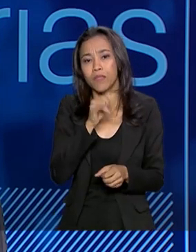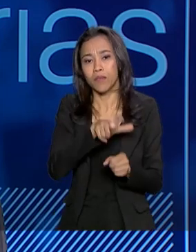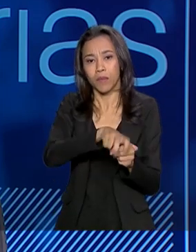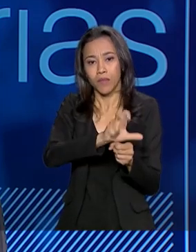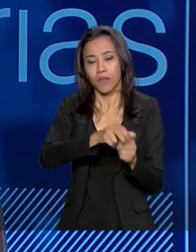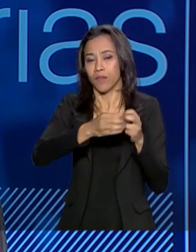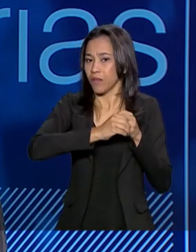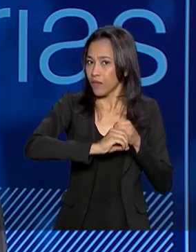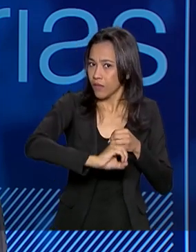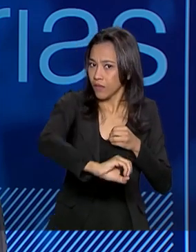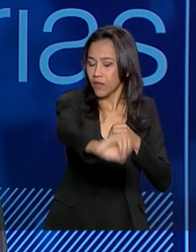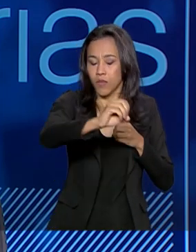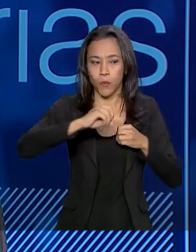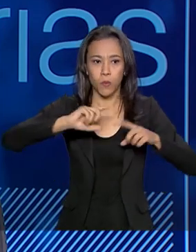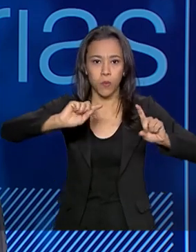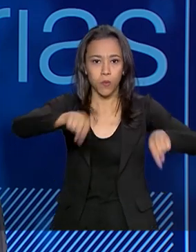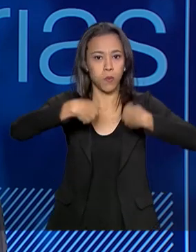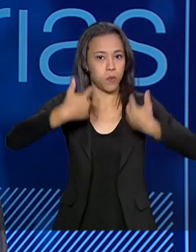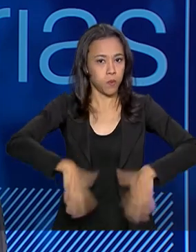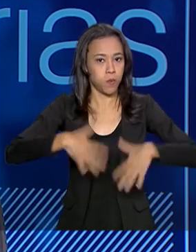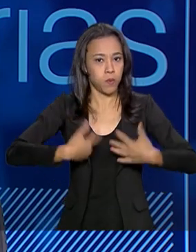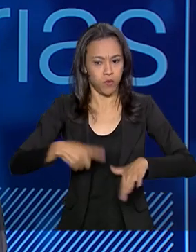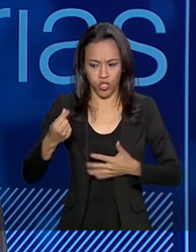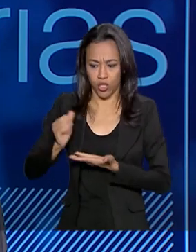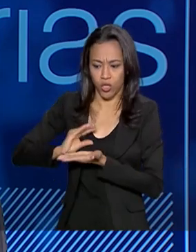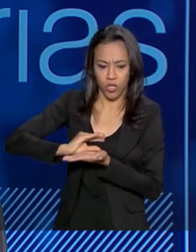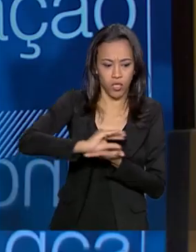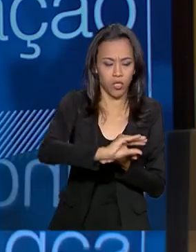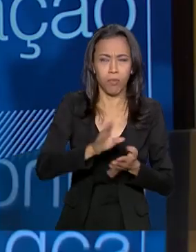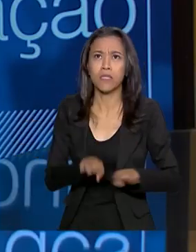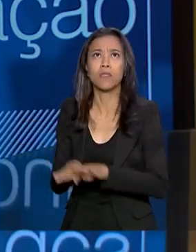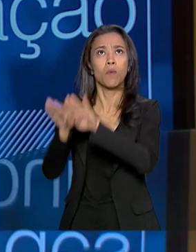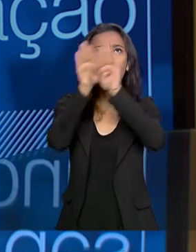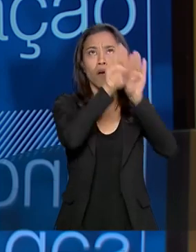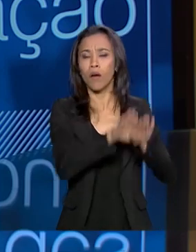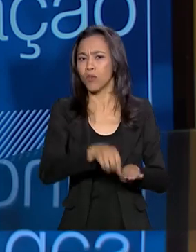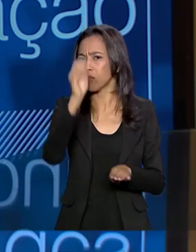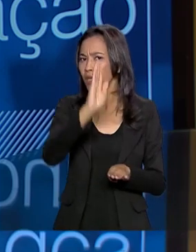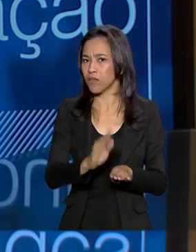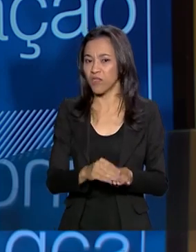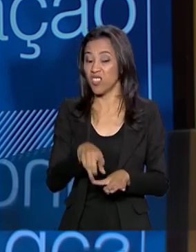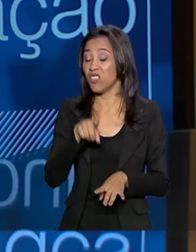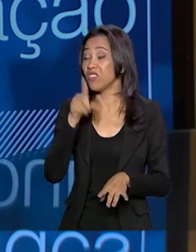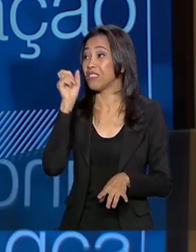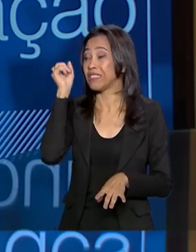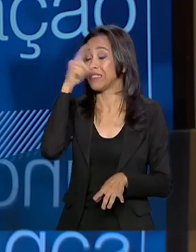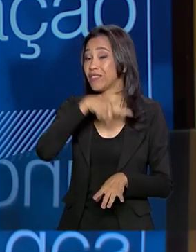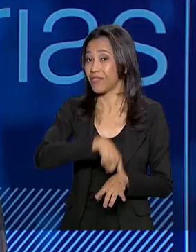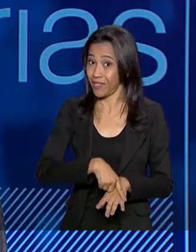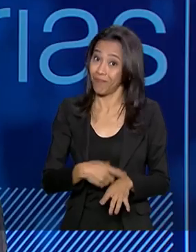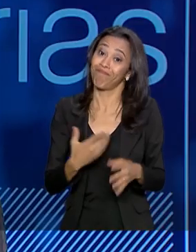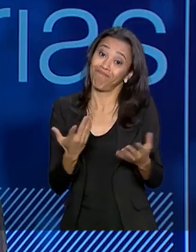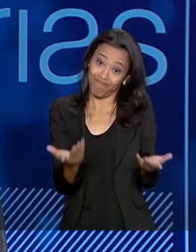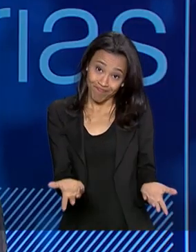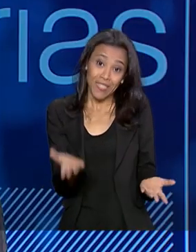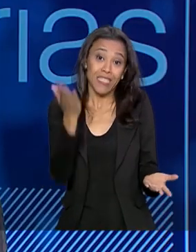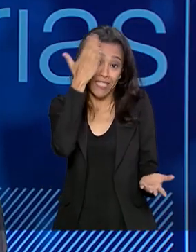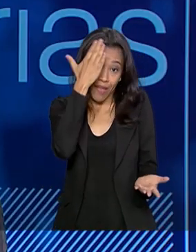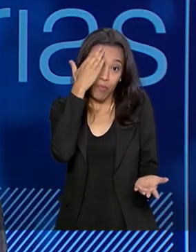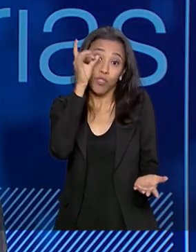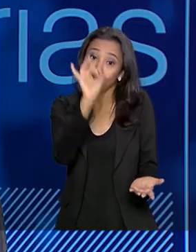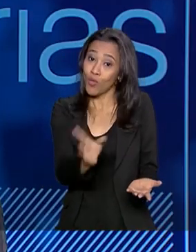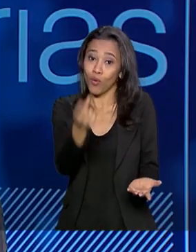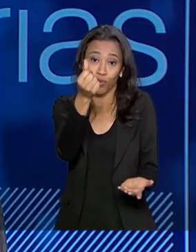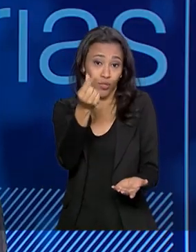E a gente sabe o desafio enorme de investimento para a gente conseguir universalizar o saneamento básico. Está longe disso acontecer ainda. Sabemos também que só com recursos